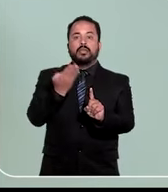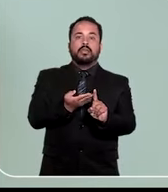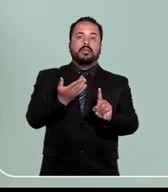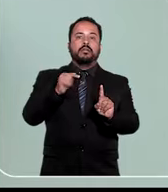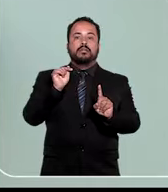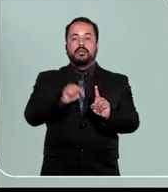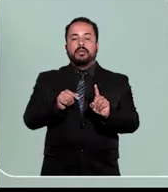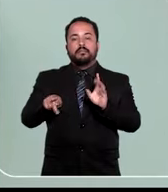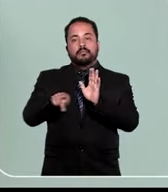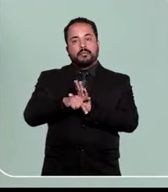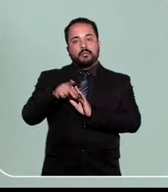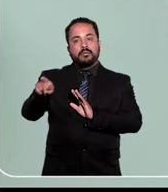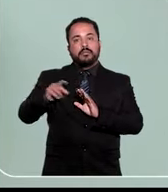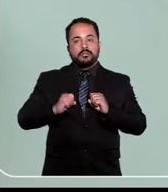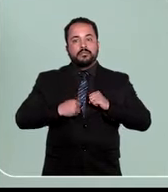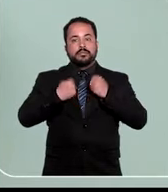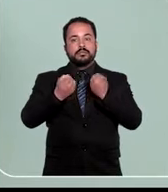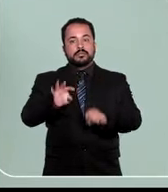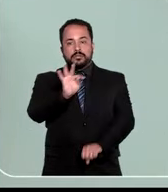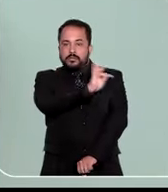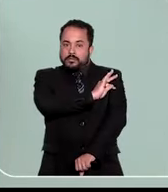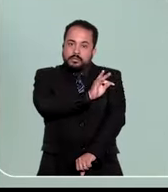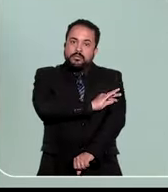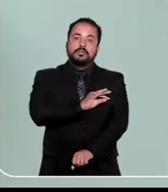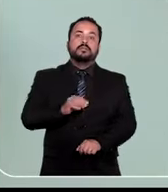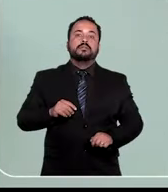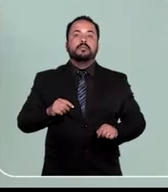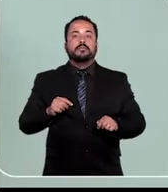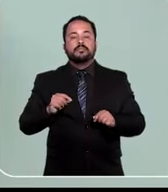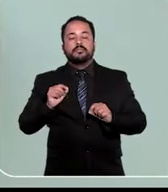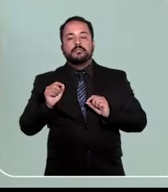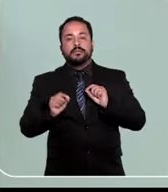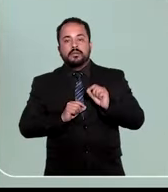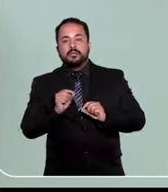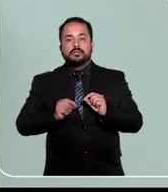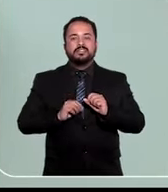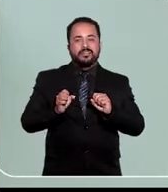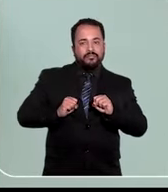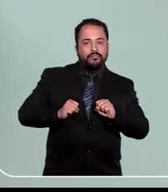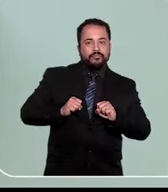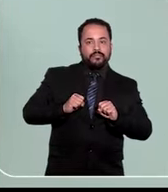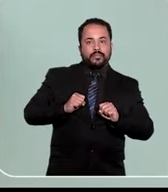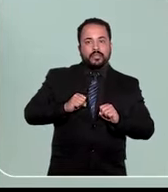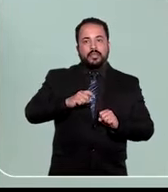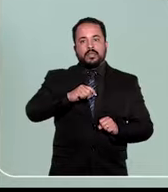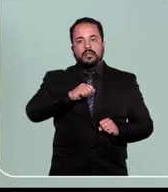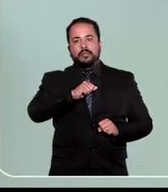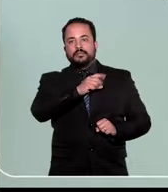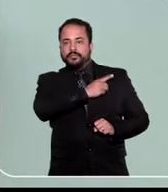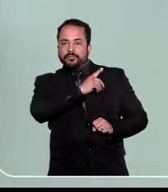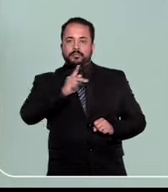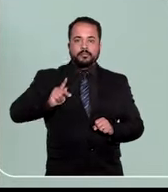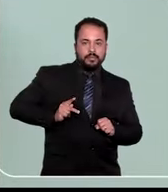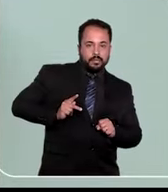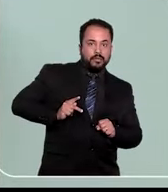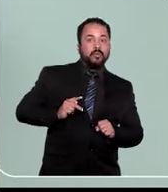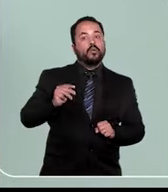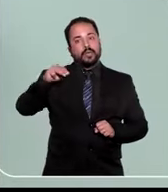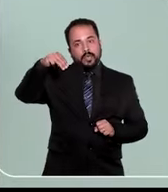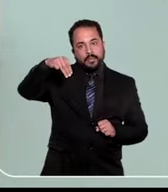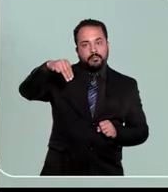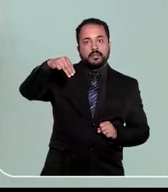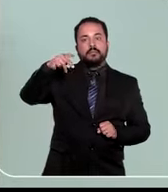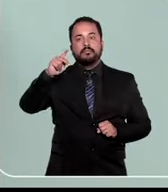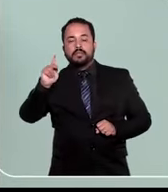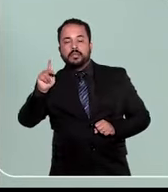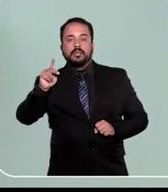manejada pelo próprio réu, pela sua defesa técnica constituída, pela Defensoria